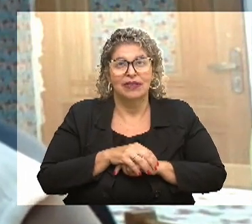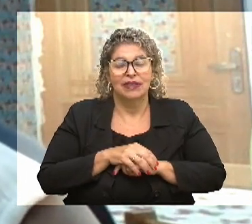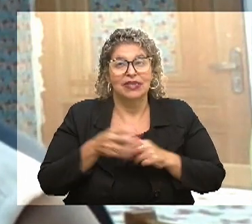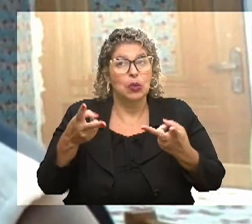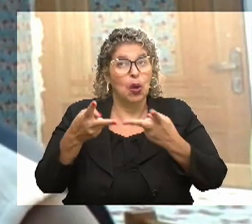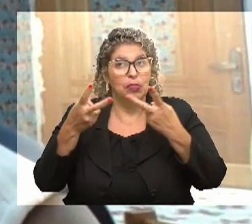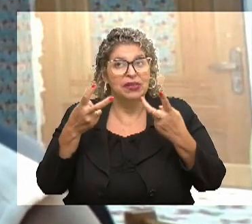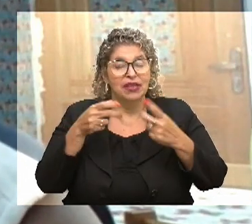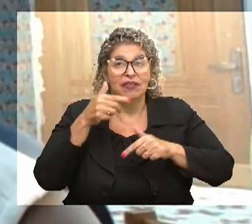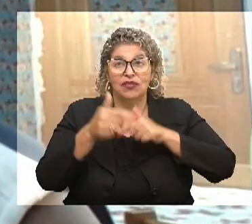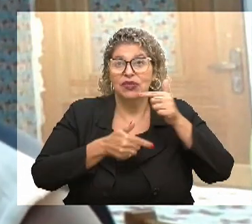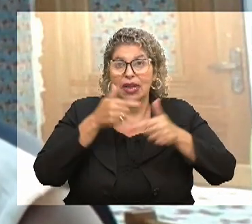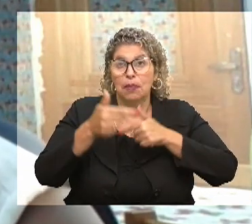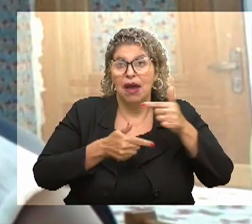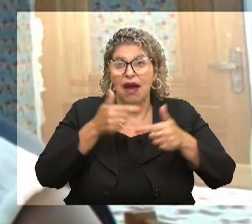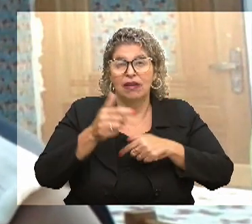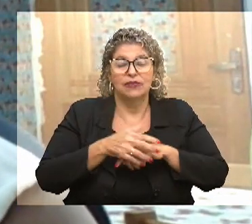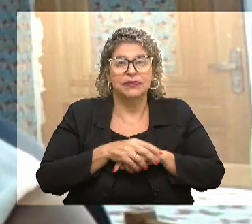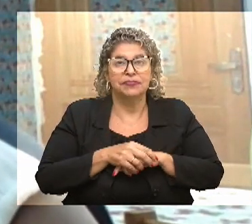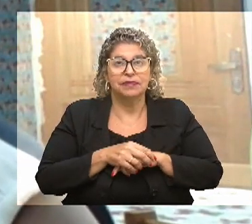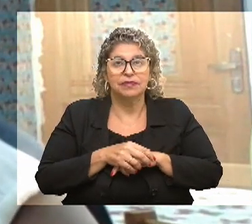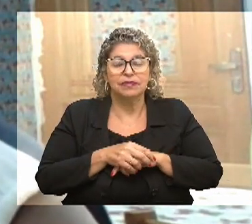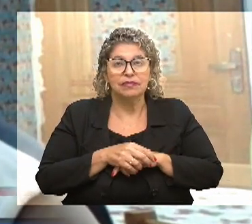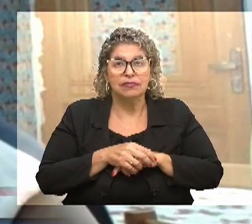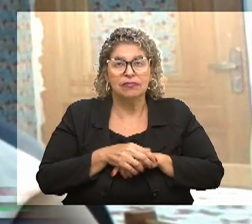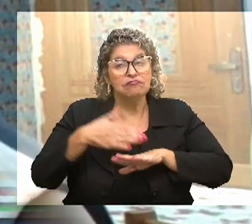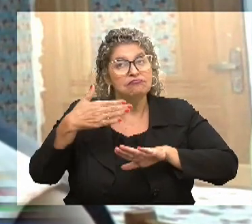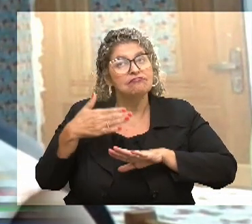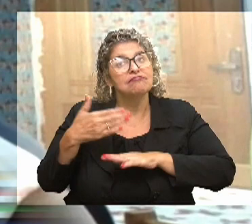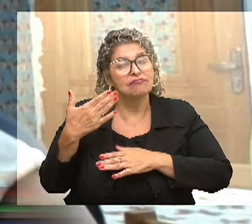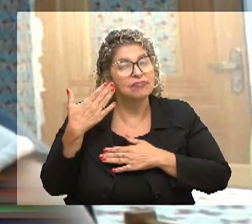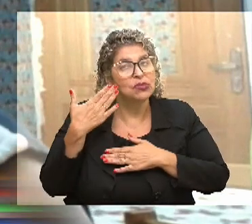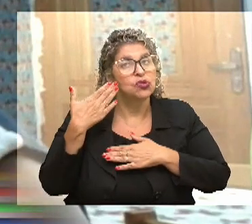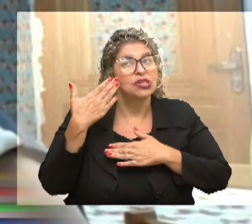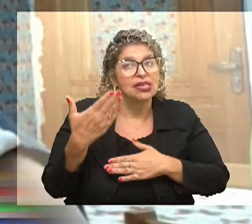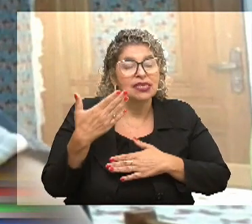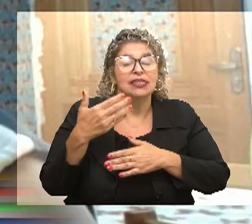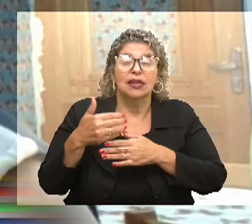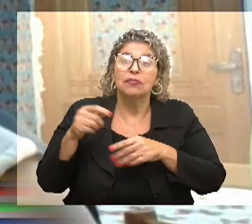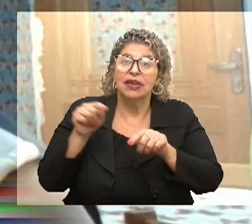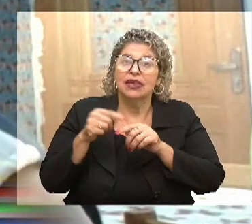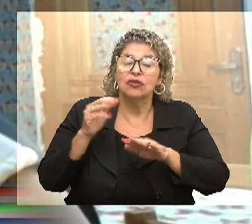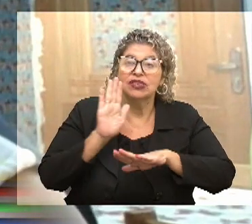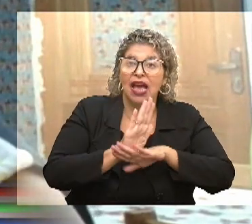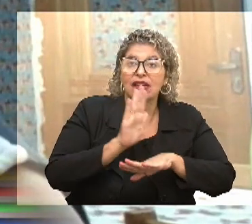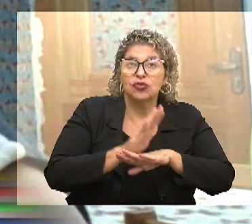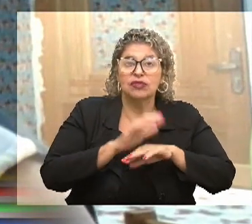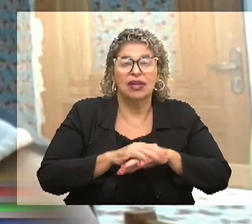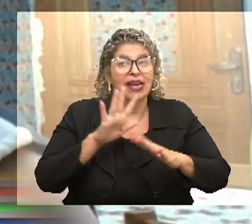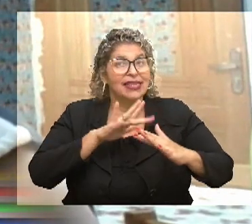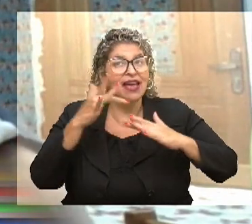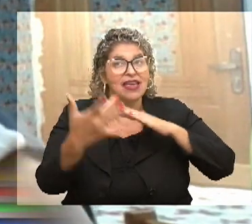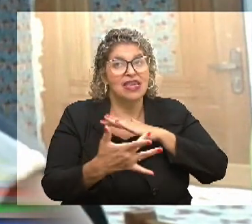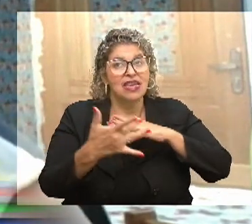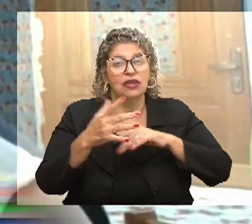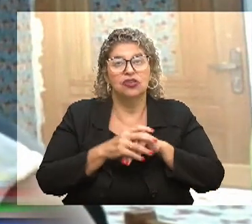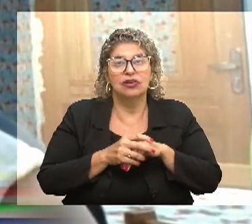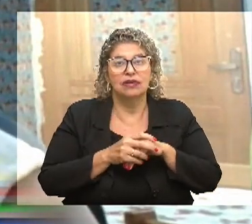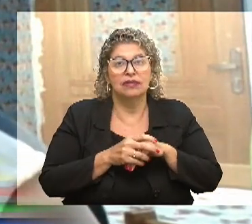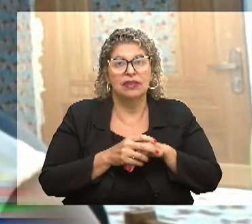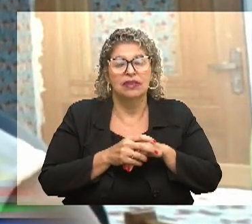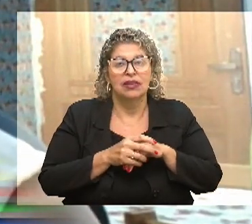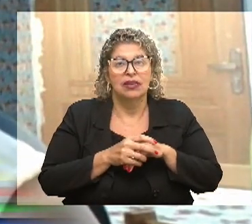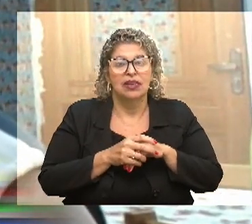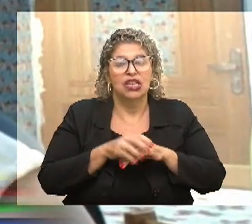veram o trabalho que a gente faz e quiser nos ajudar, e cada vez que tu vai nas redes ou que tu faça, que tu vá na